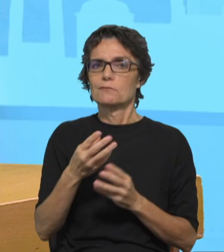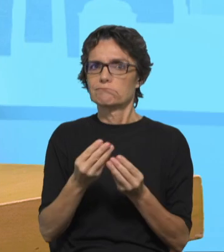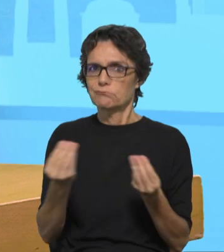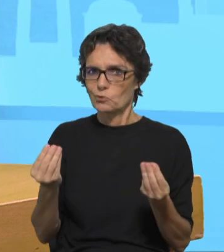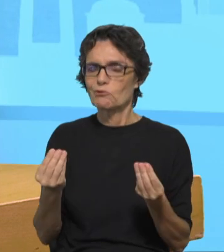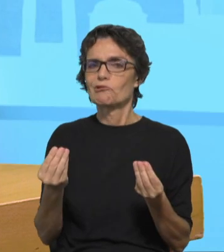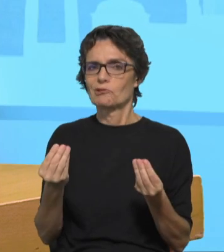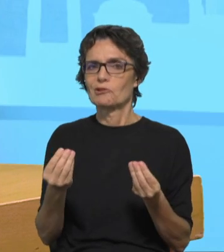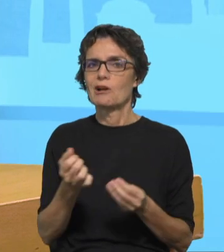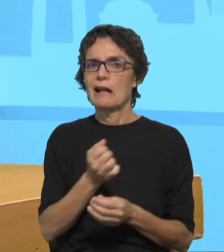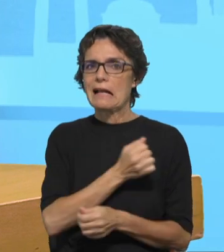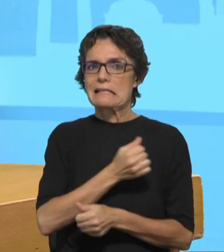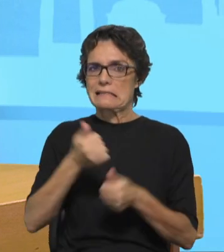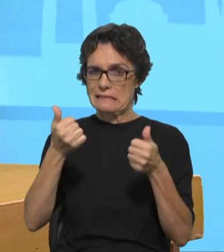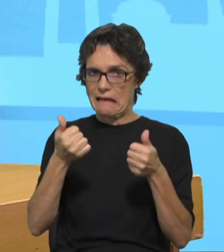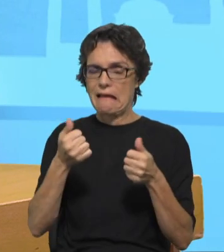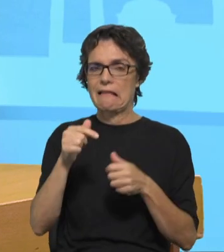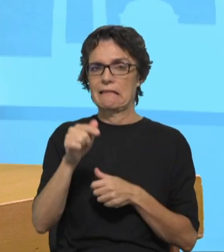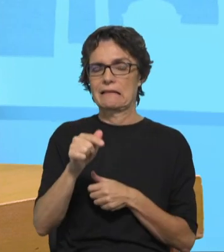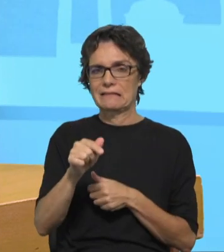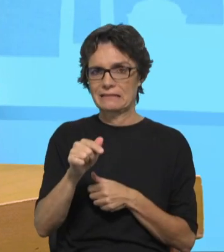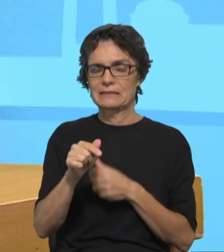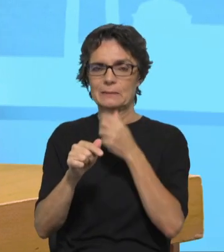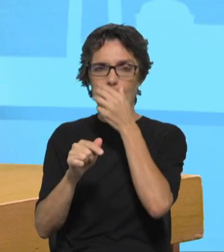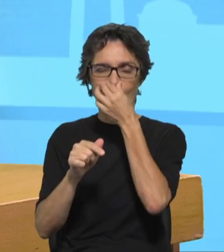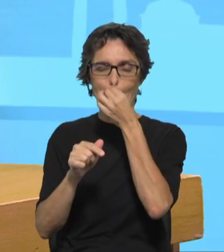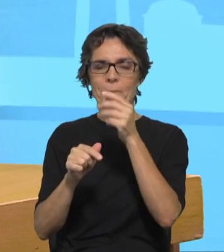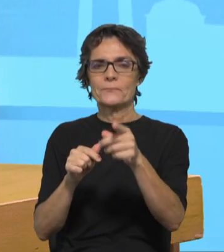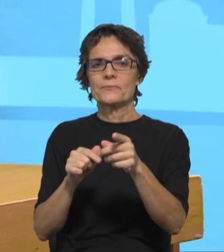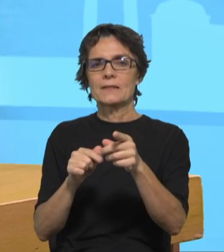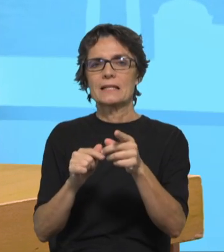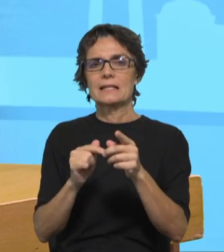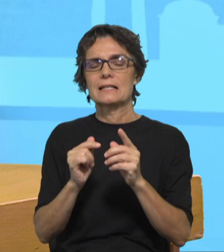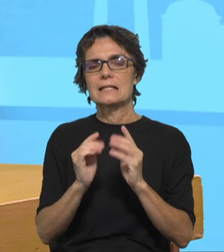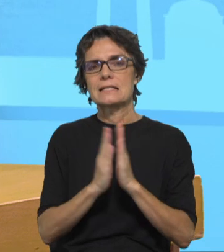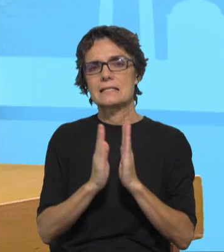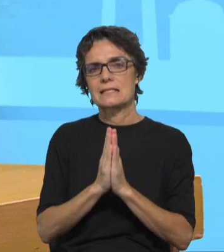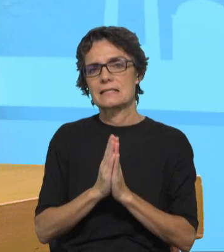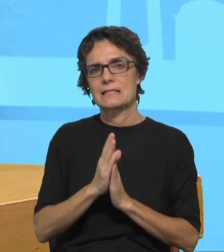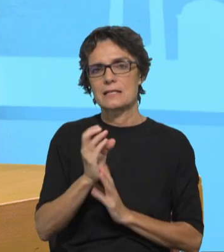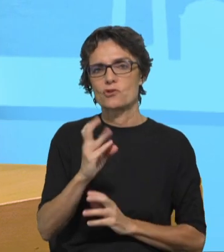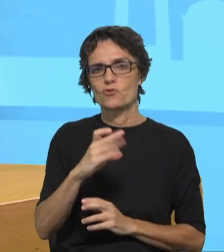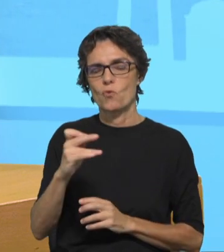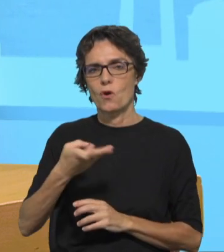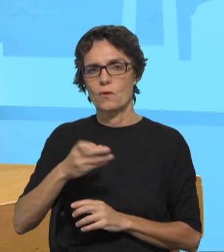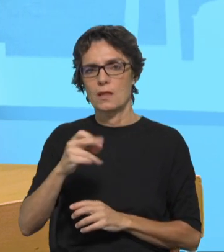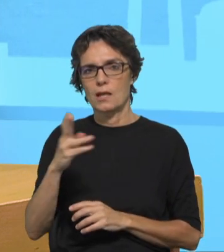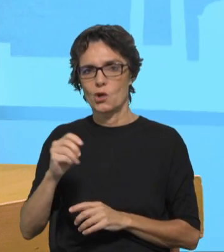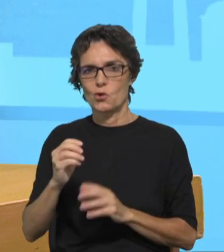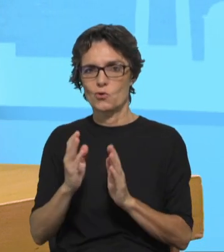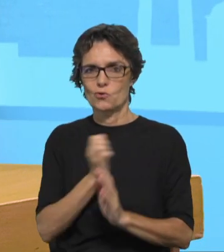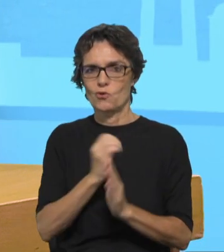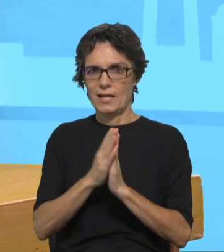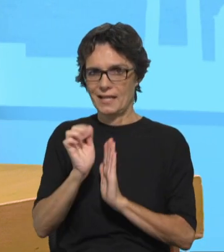E toda essa gente é Estamos a falar da paróquia de São João de Deus. É, acompanhada e vivida e celebrada. Agora, eu acho que este